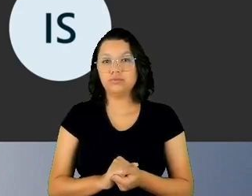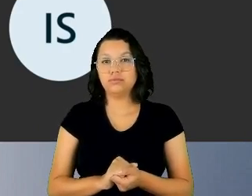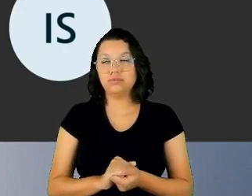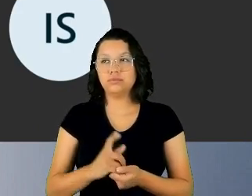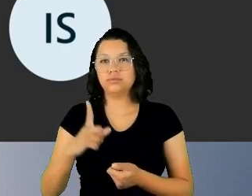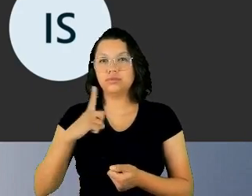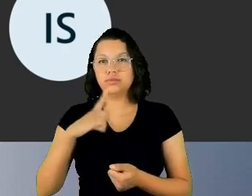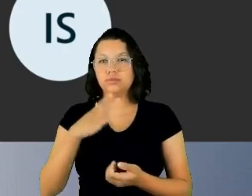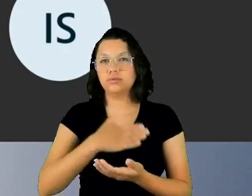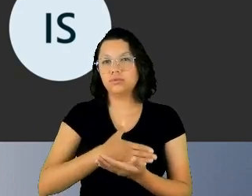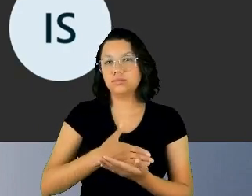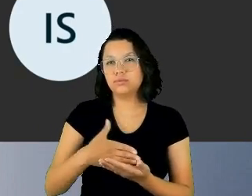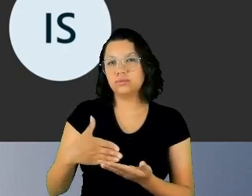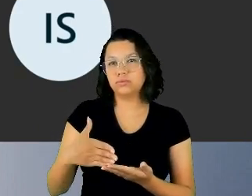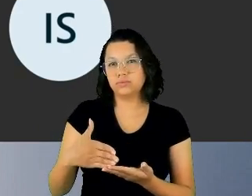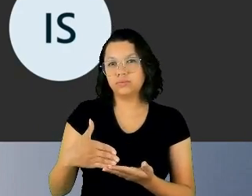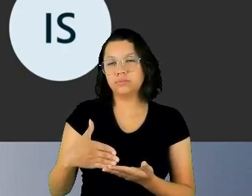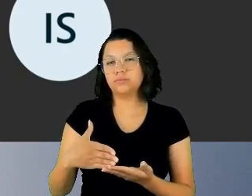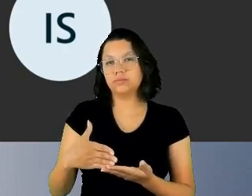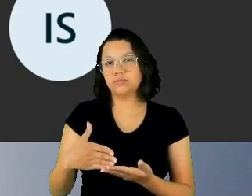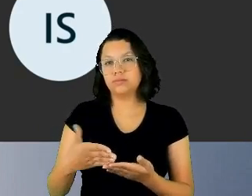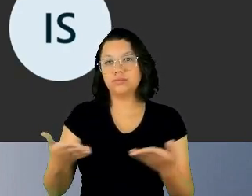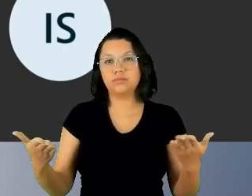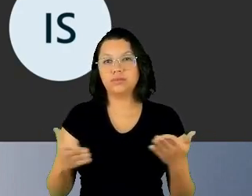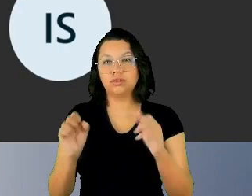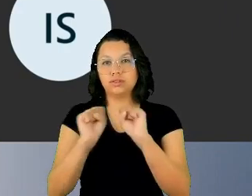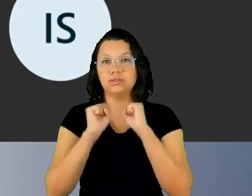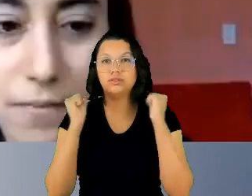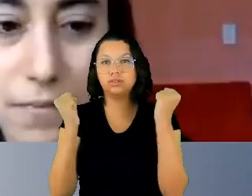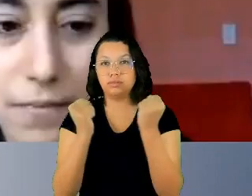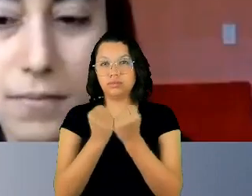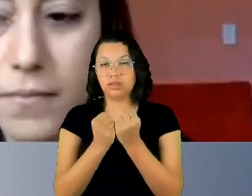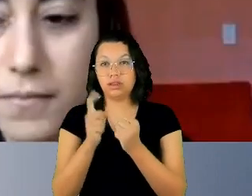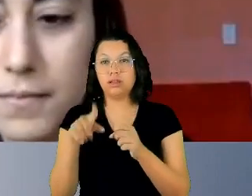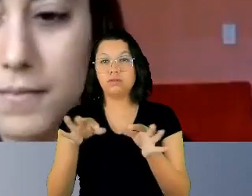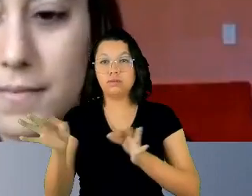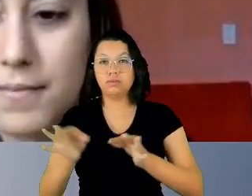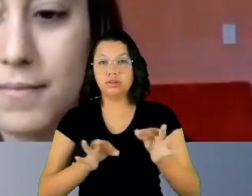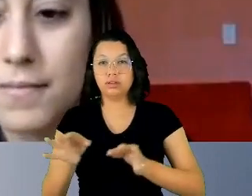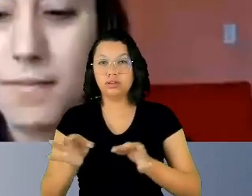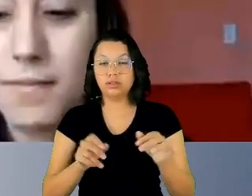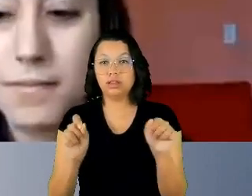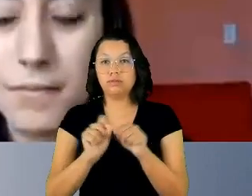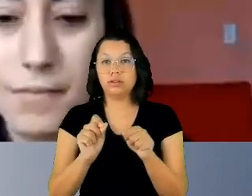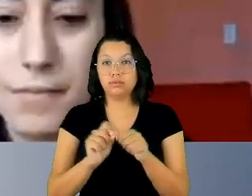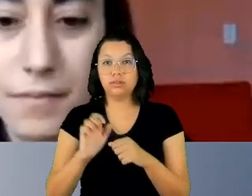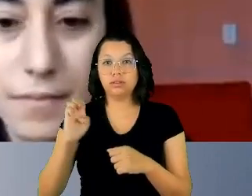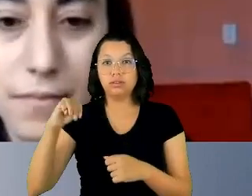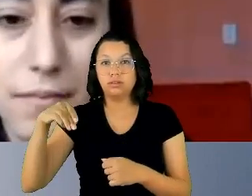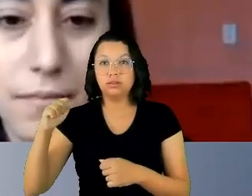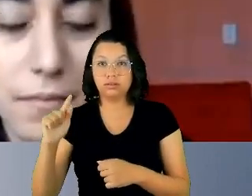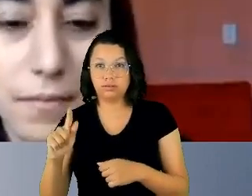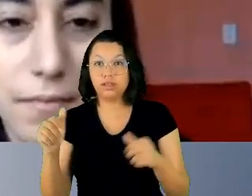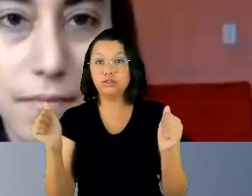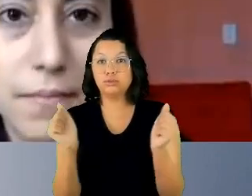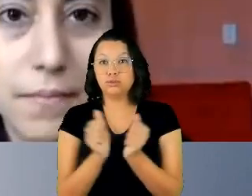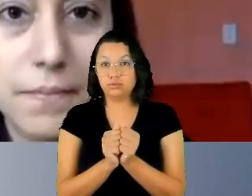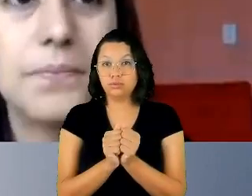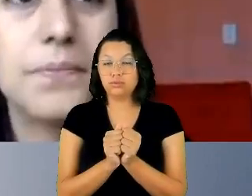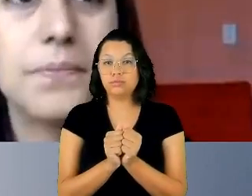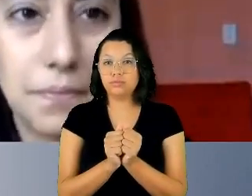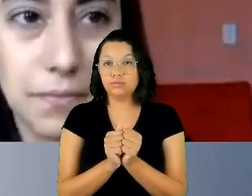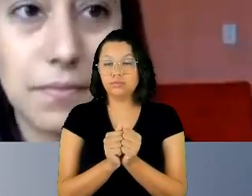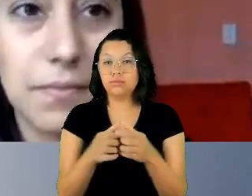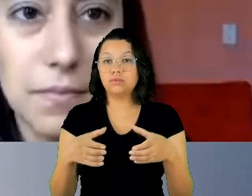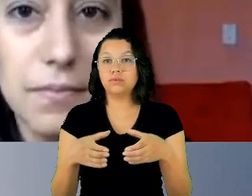início esse seminário, é um seminário organizado pela IMAG, conjuntamente com a